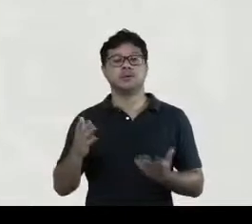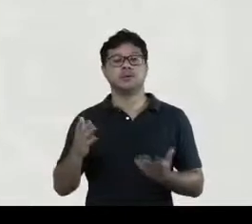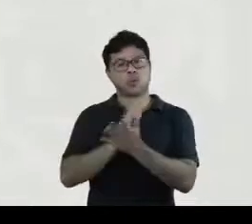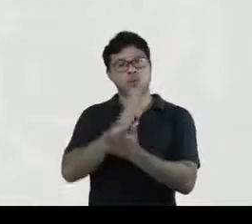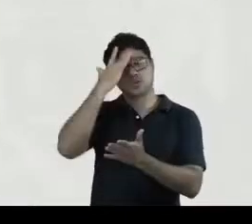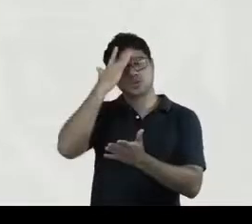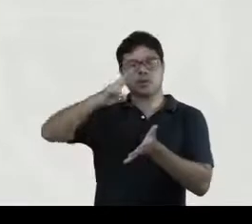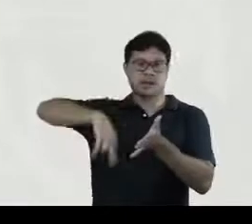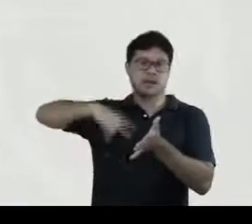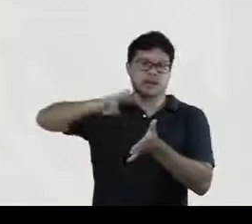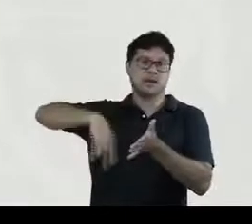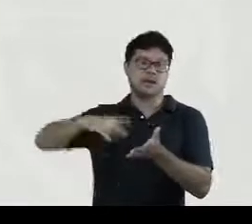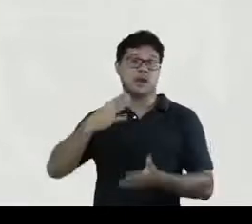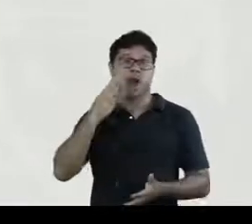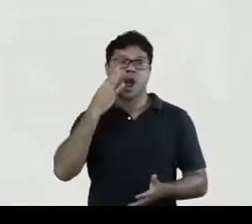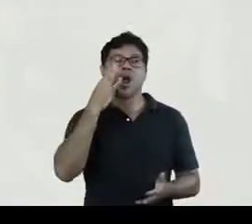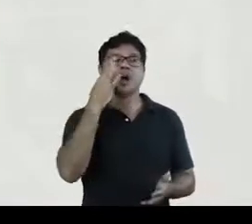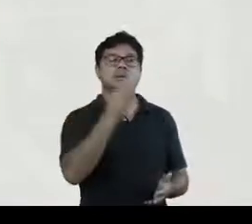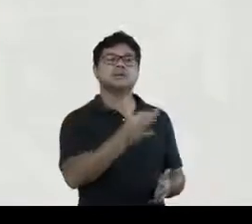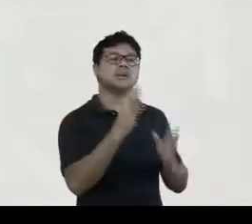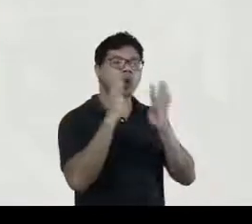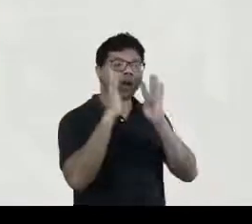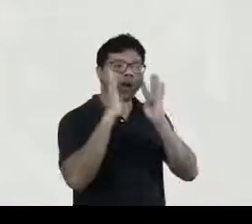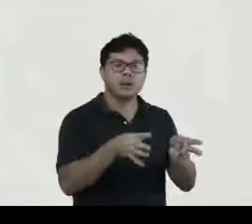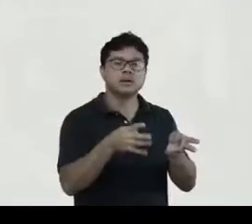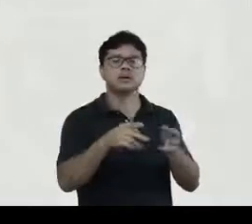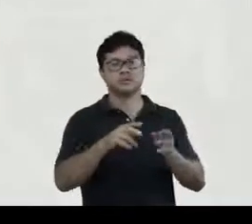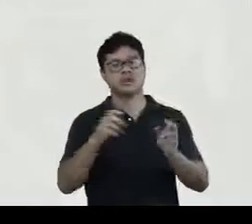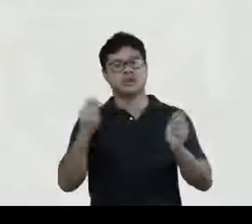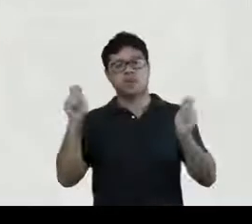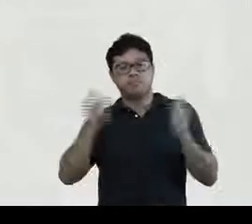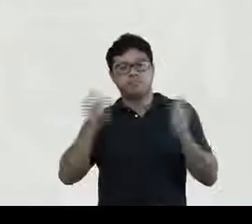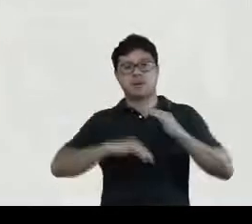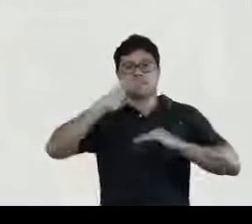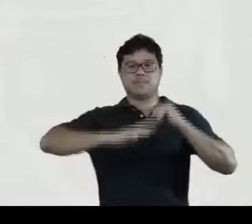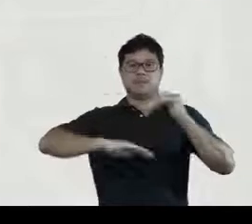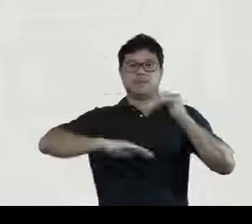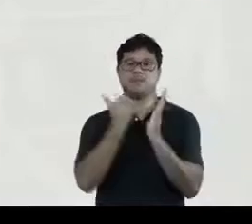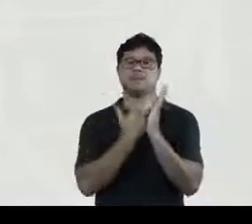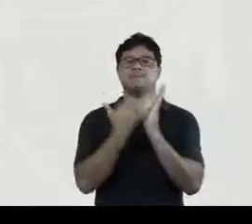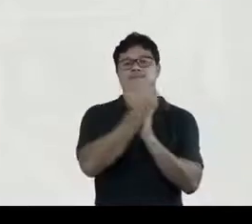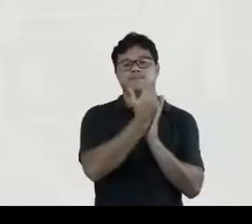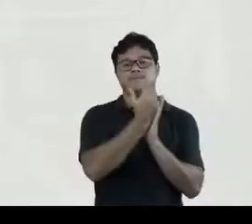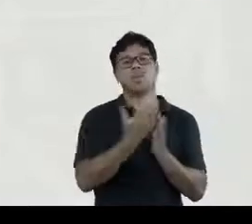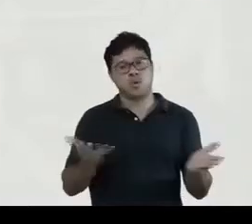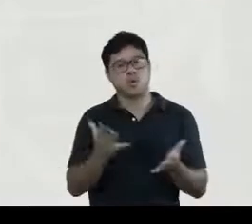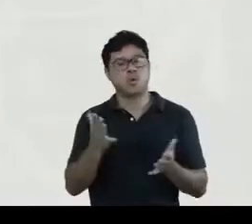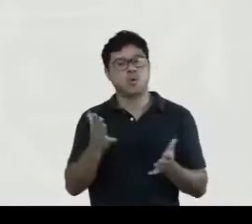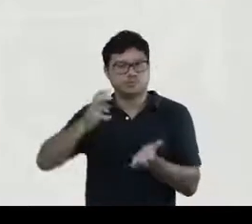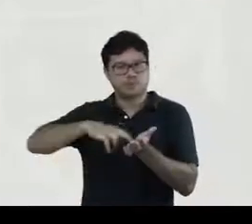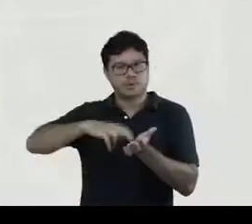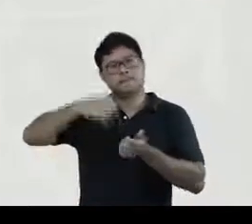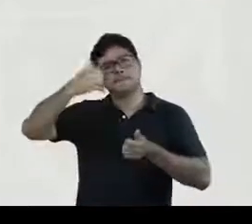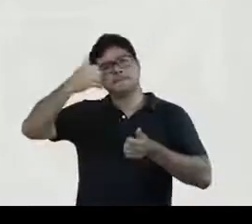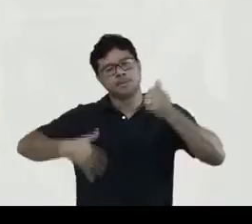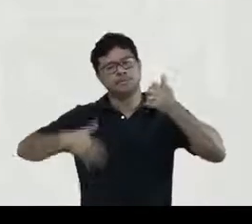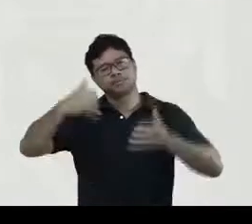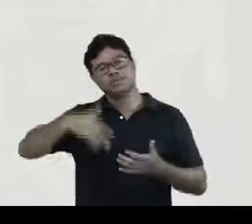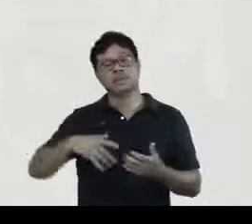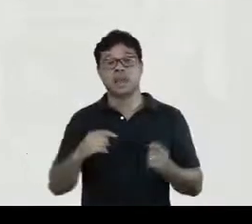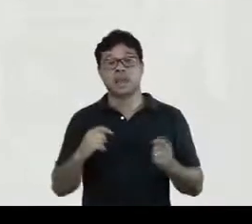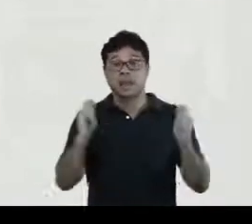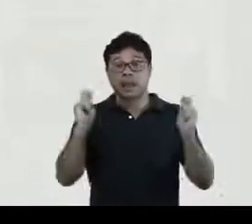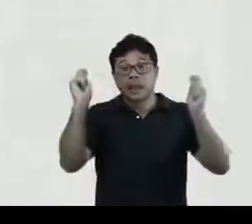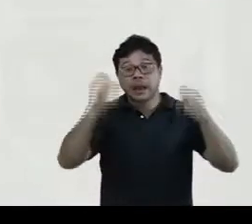leitores né realmente são olhares que são muito capacitados isso nos foi revelado nesta manhã a